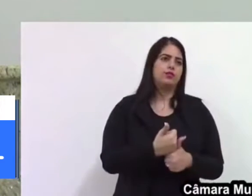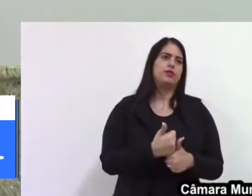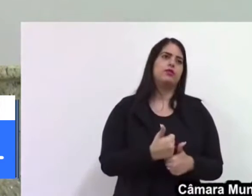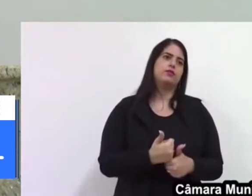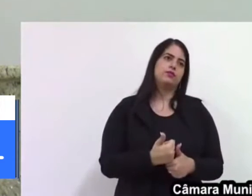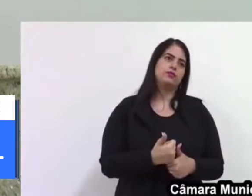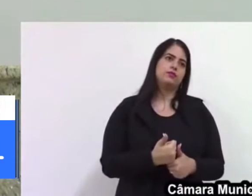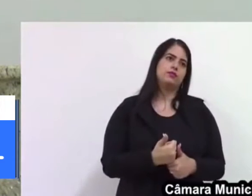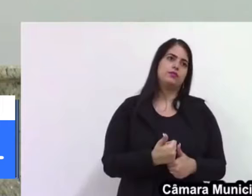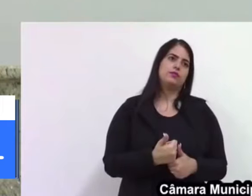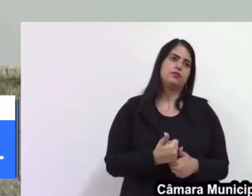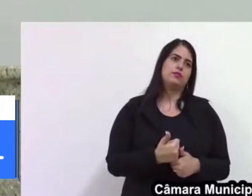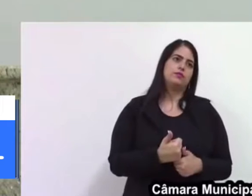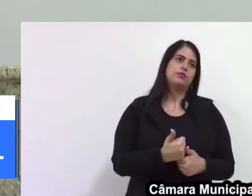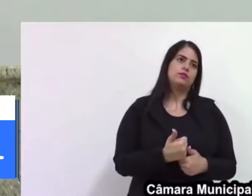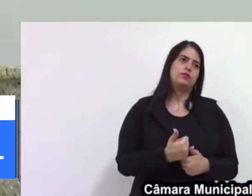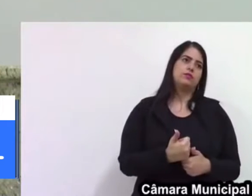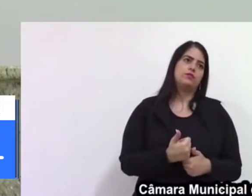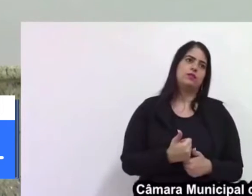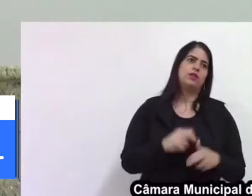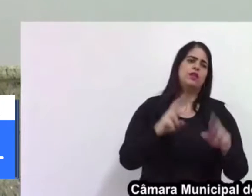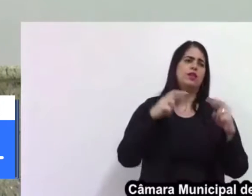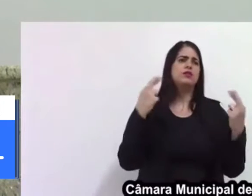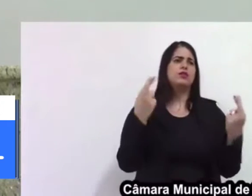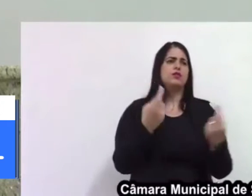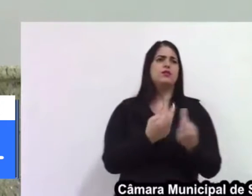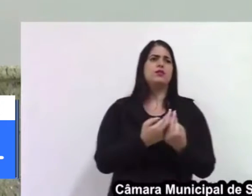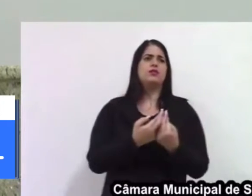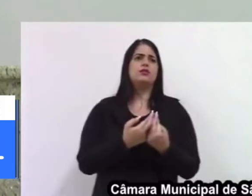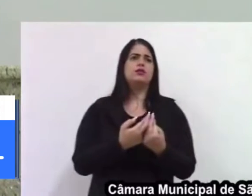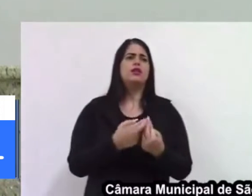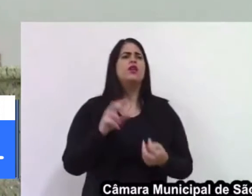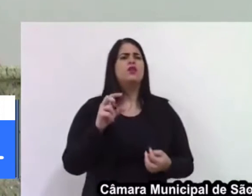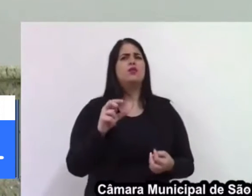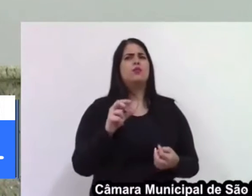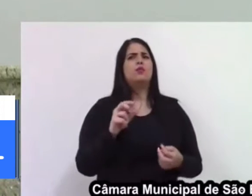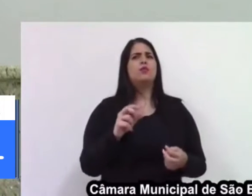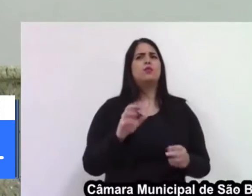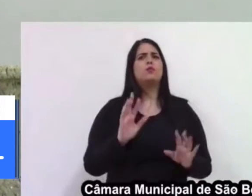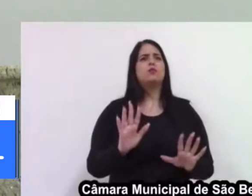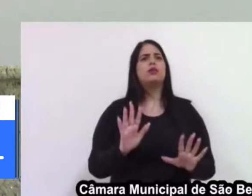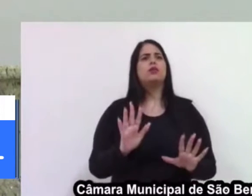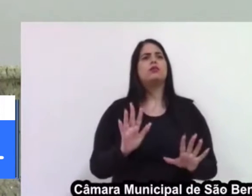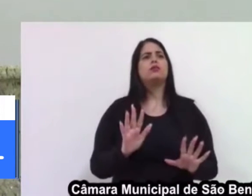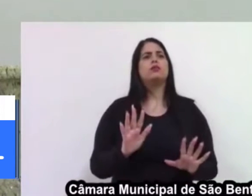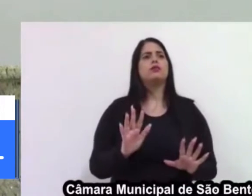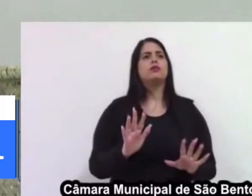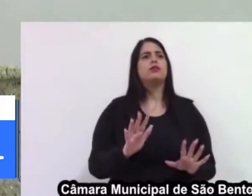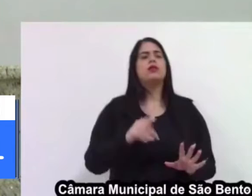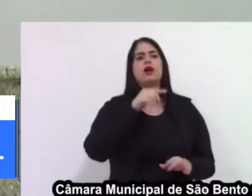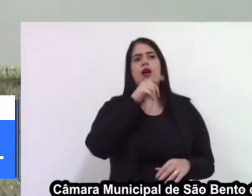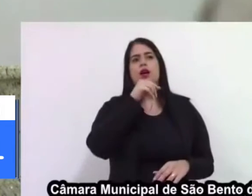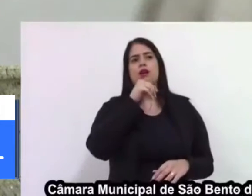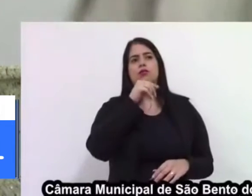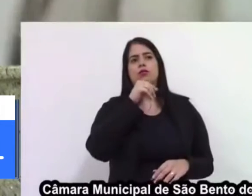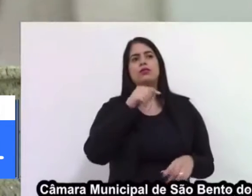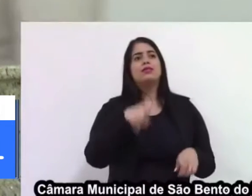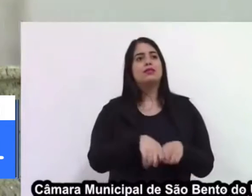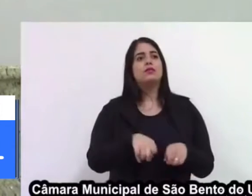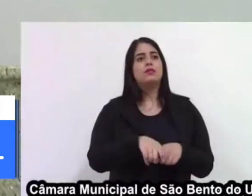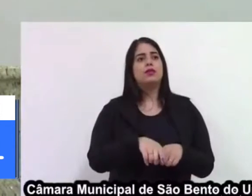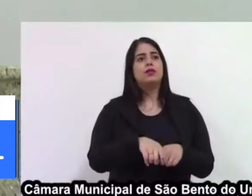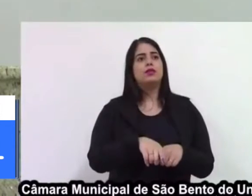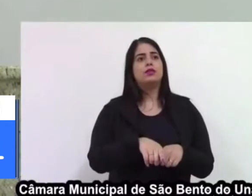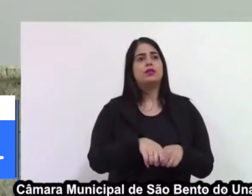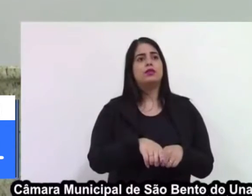que agregaram os caminhões. Foram poucos, mas aquele poucos aumentou a demanda da água e também o recebimento